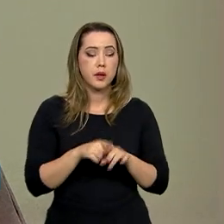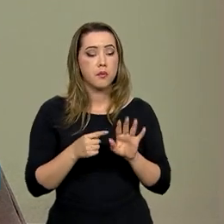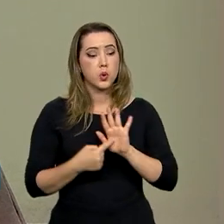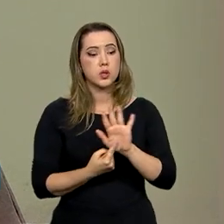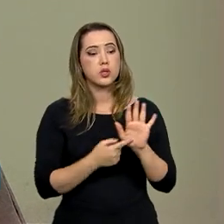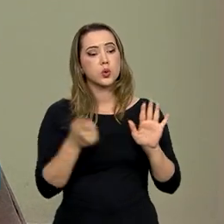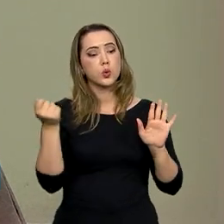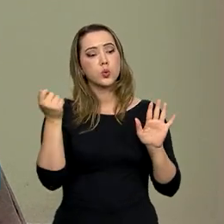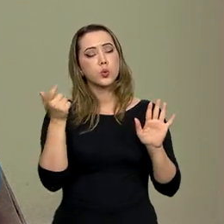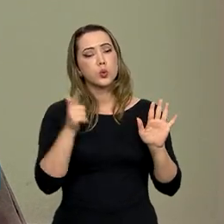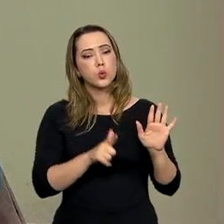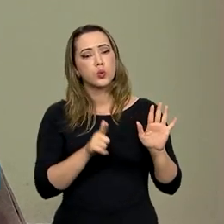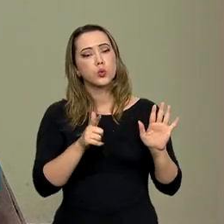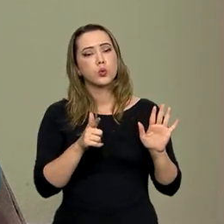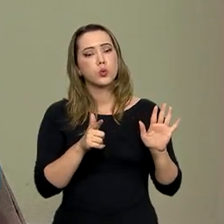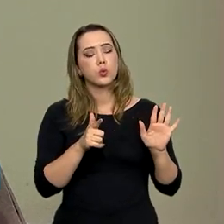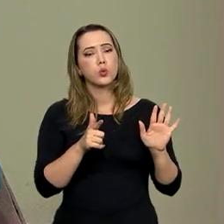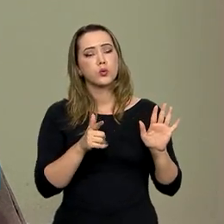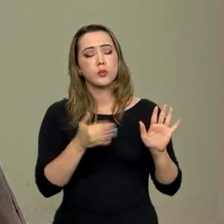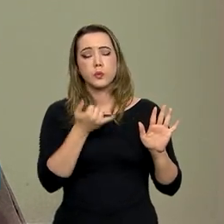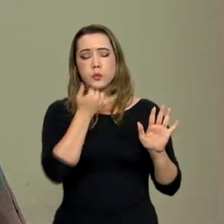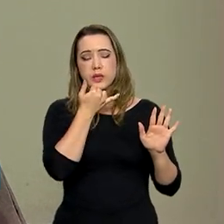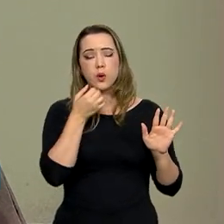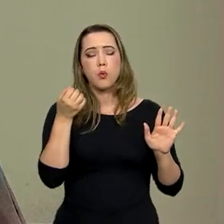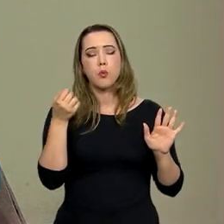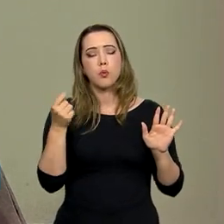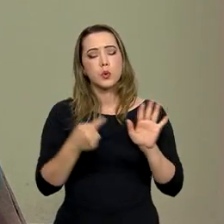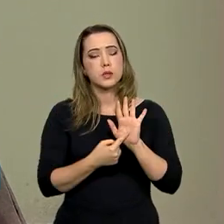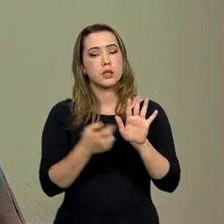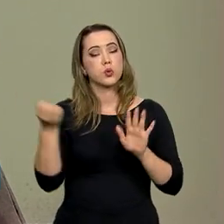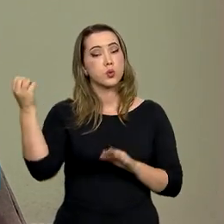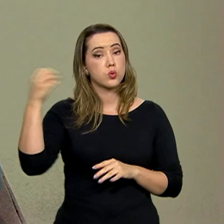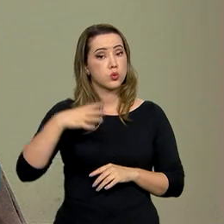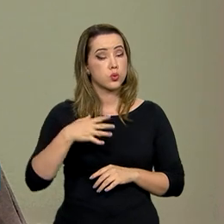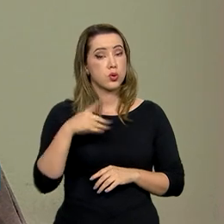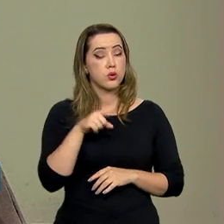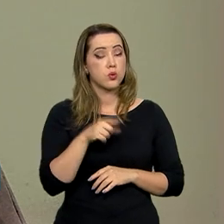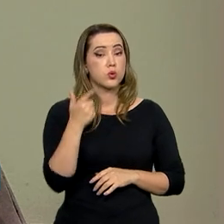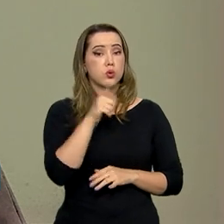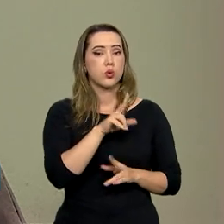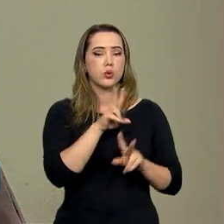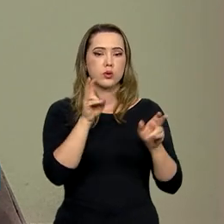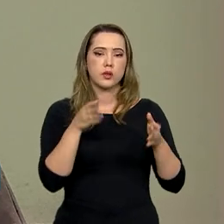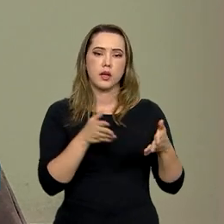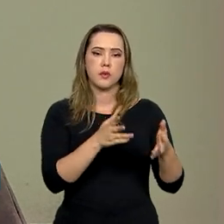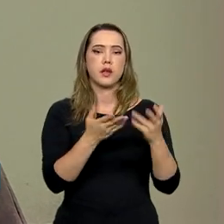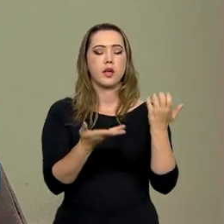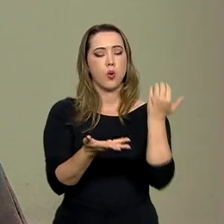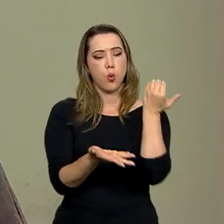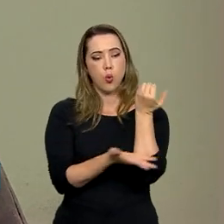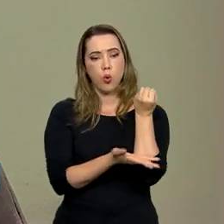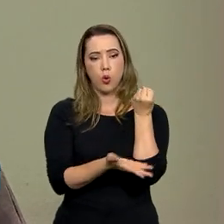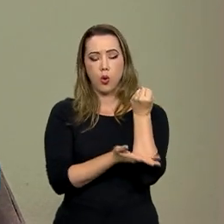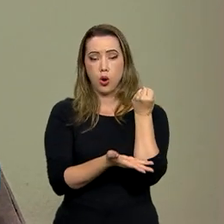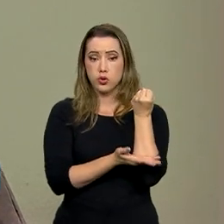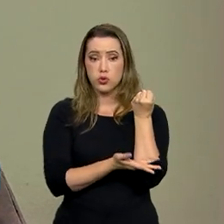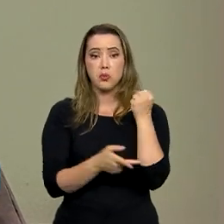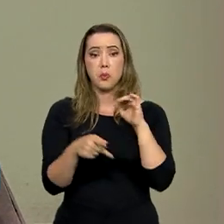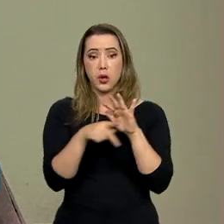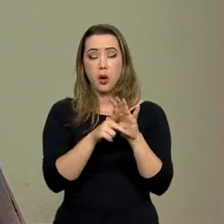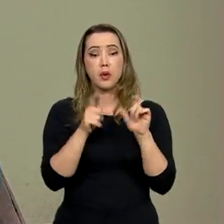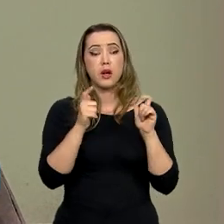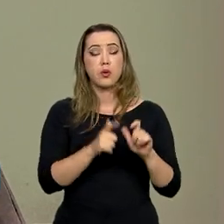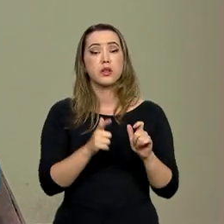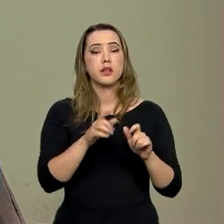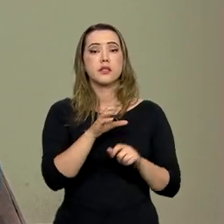numa outra questão, que é o avanço também do corte ilegal no Cerrado, que é um bioma bastante